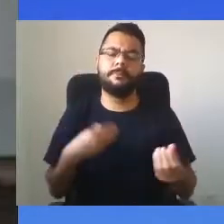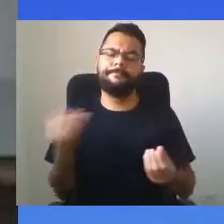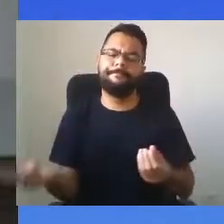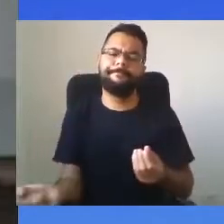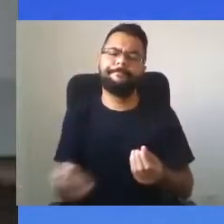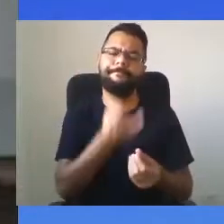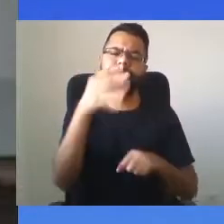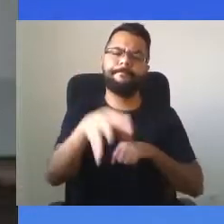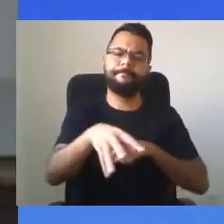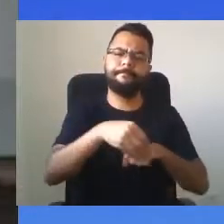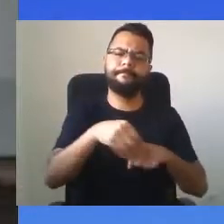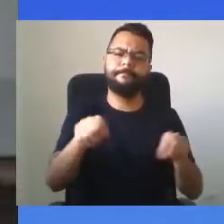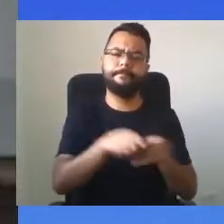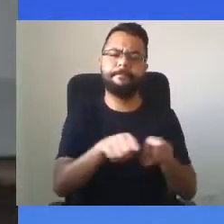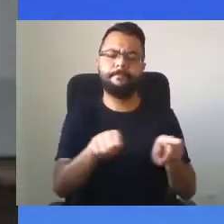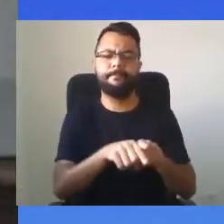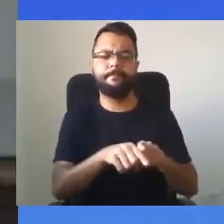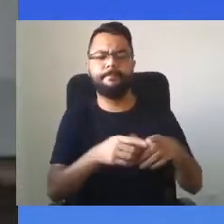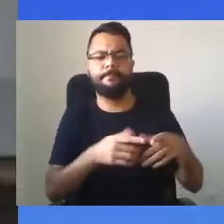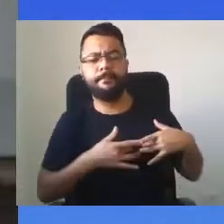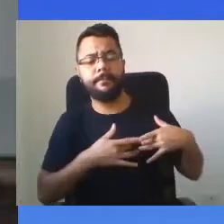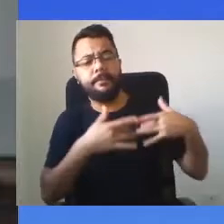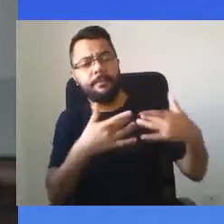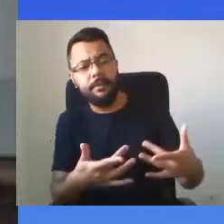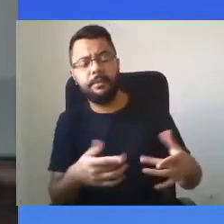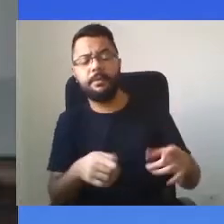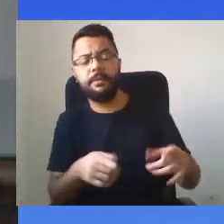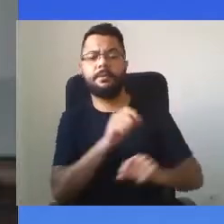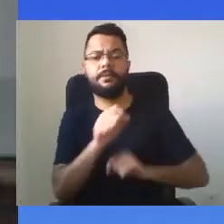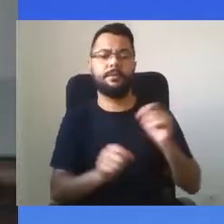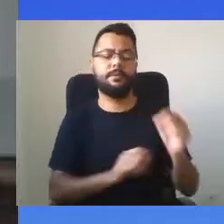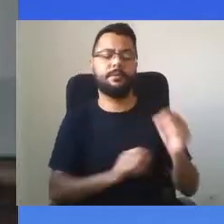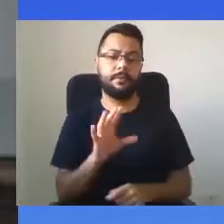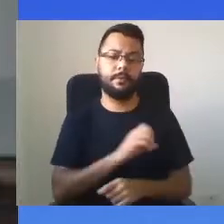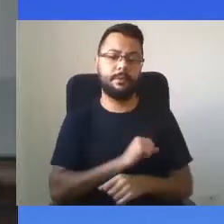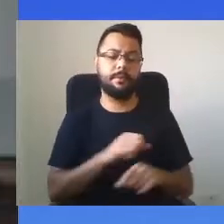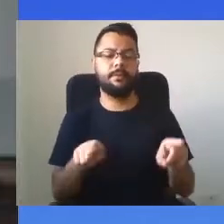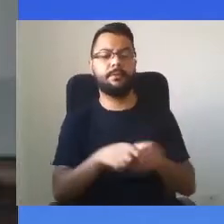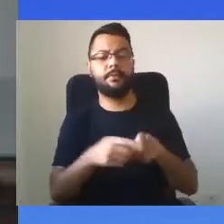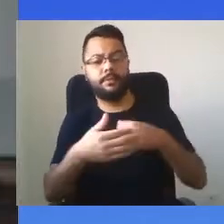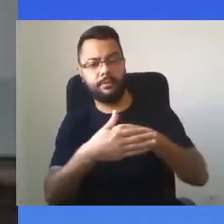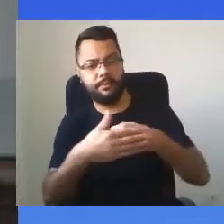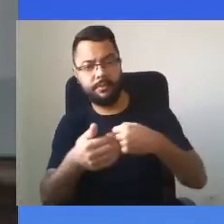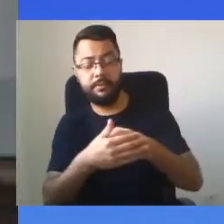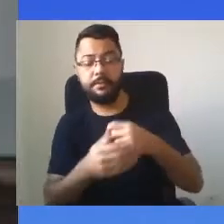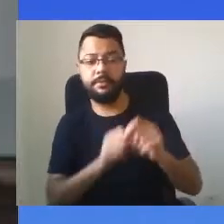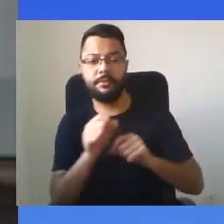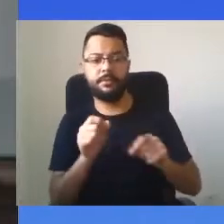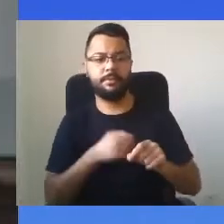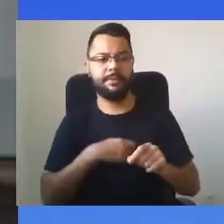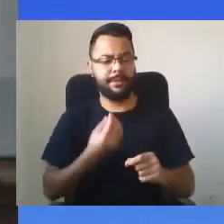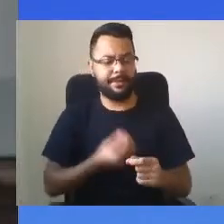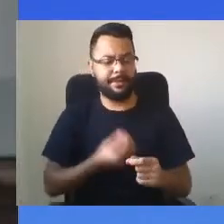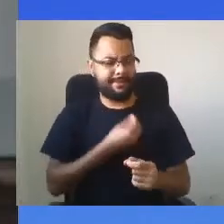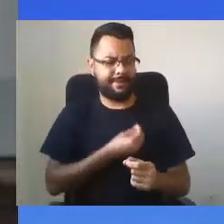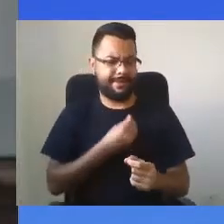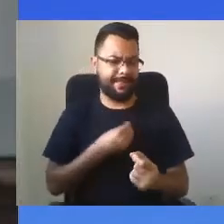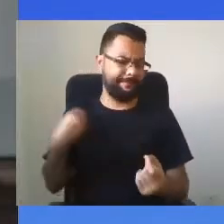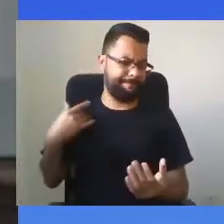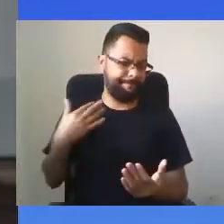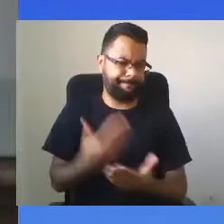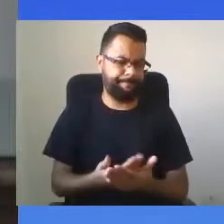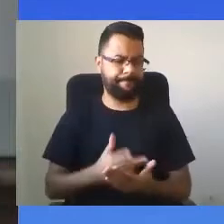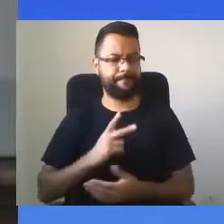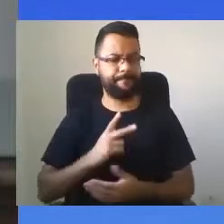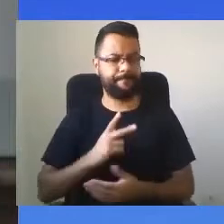solidariedade, o amor e o afeto, pois toda a minha vida pessoal e profissional foram